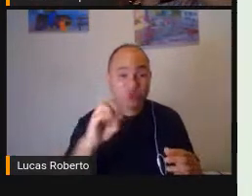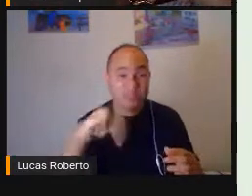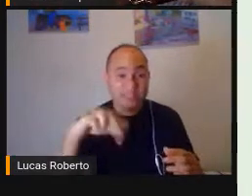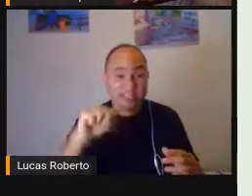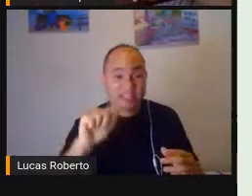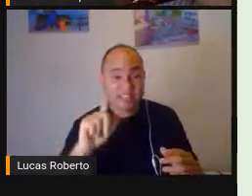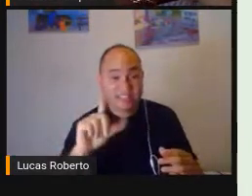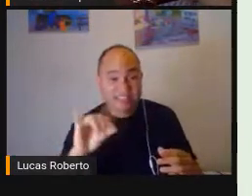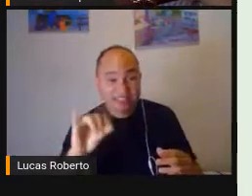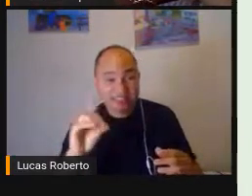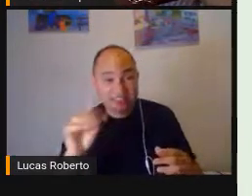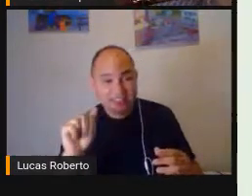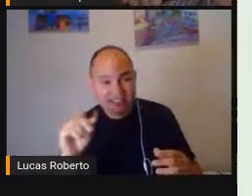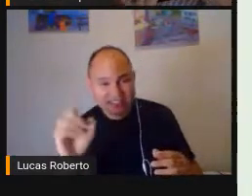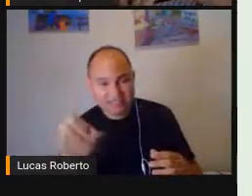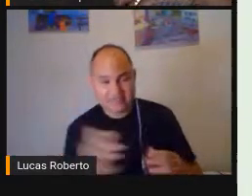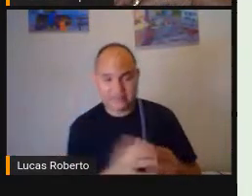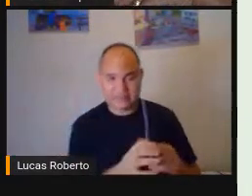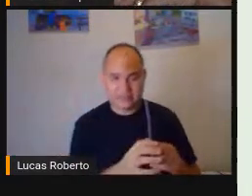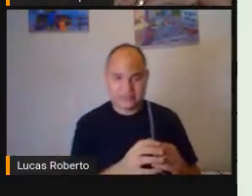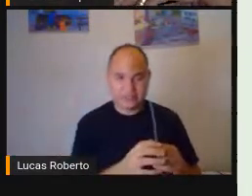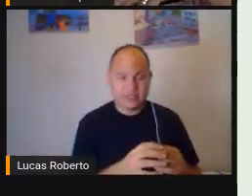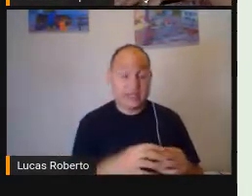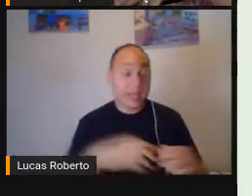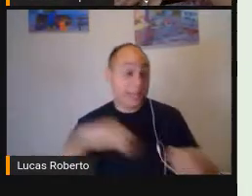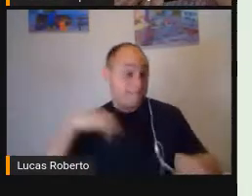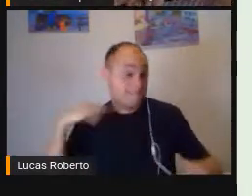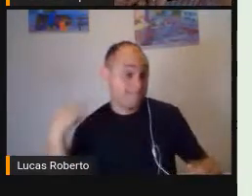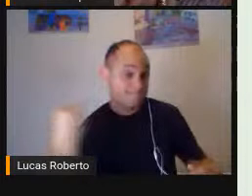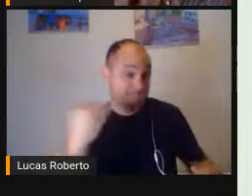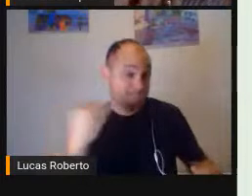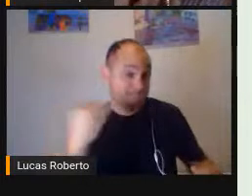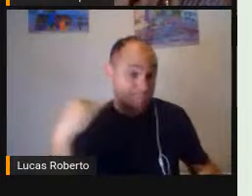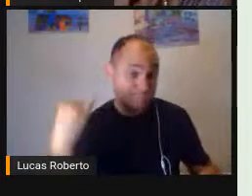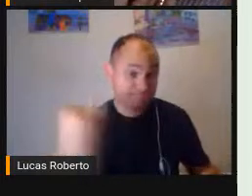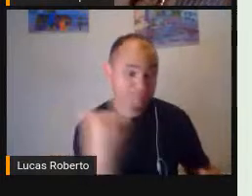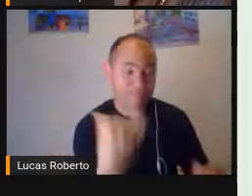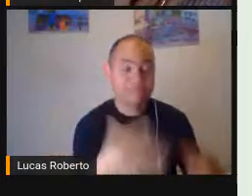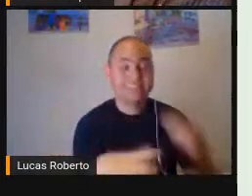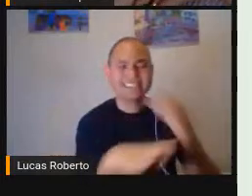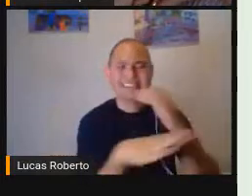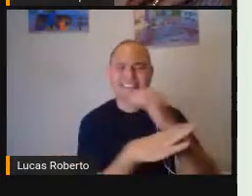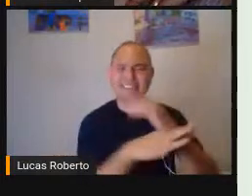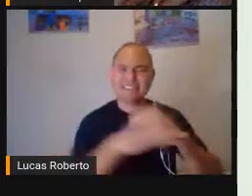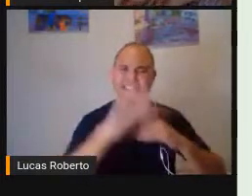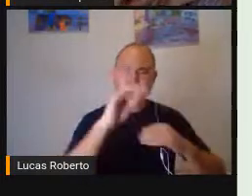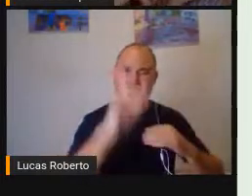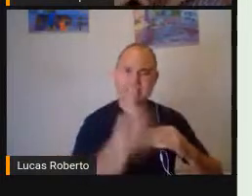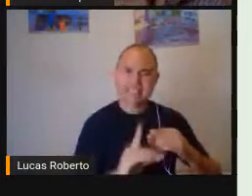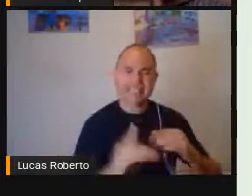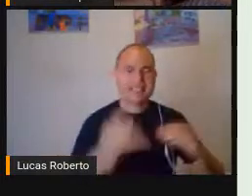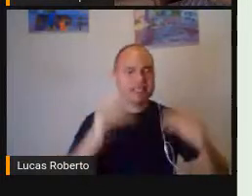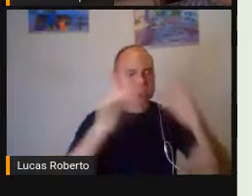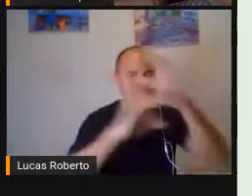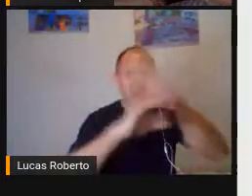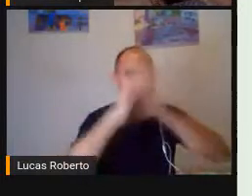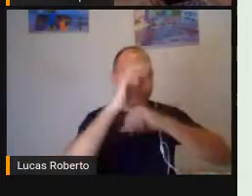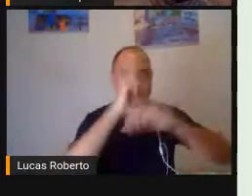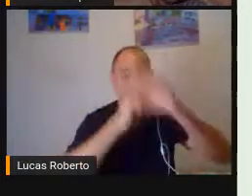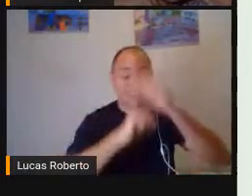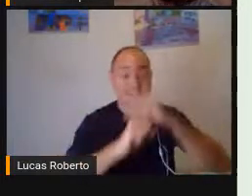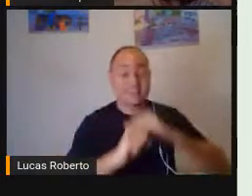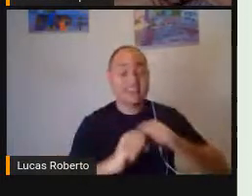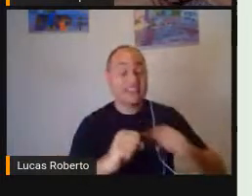Aprendizagem São essenciais Na garantia Do direito De aprender Da criança Público Da educação especial